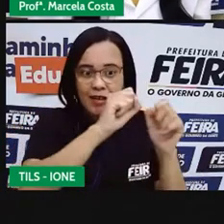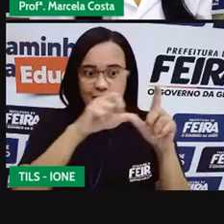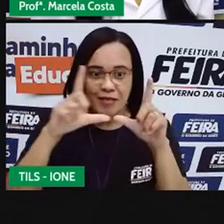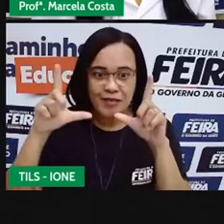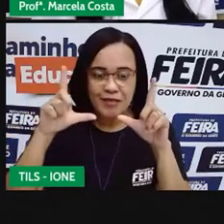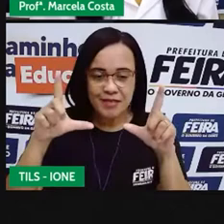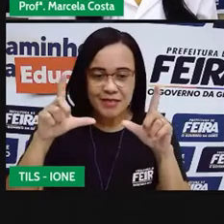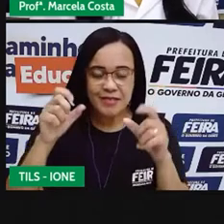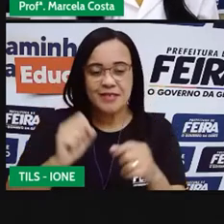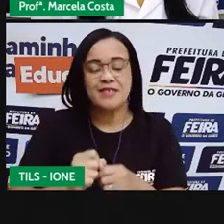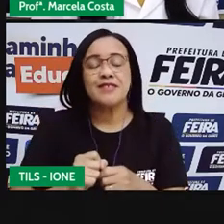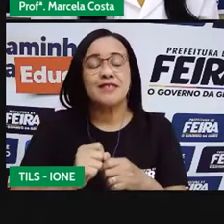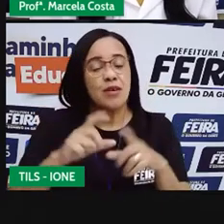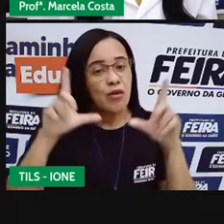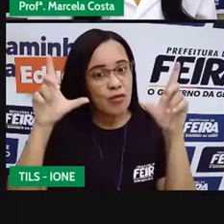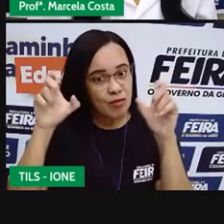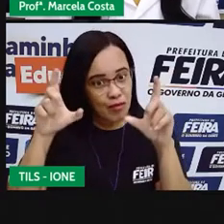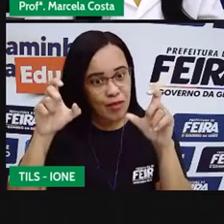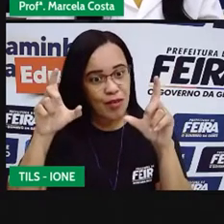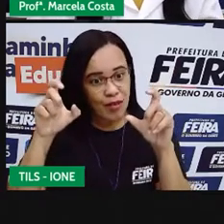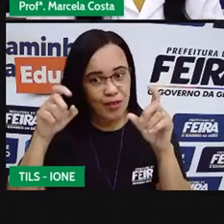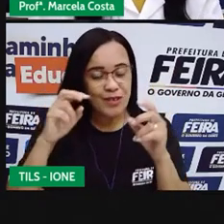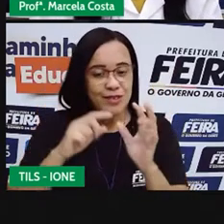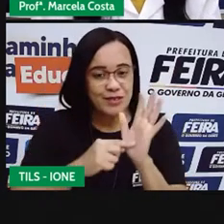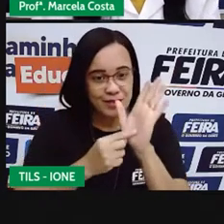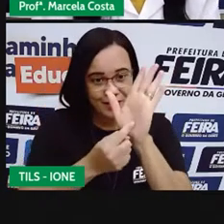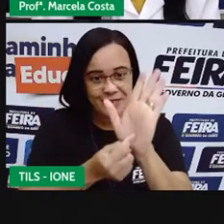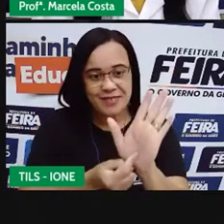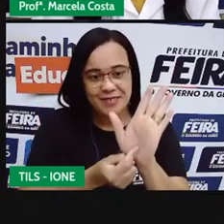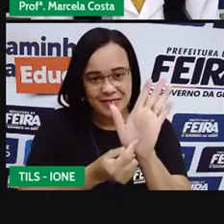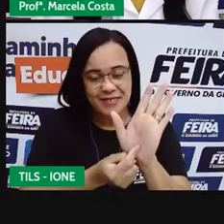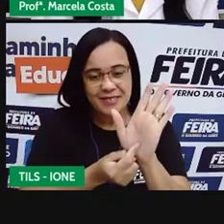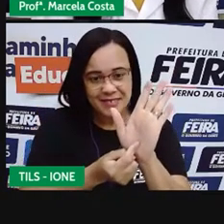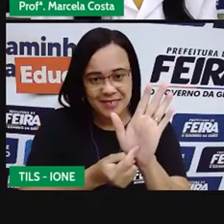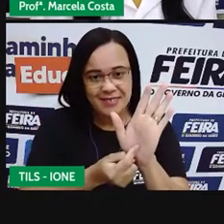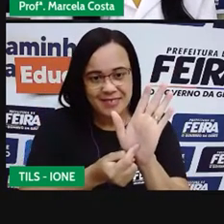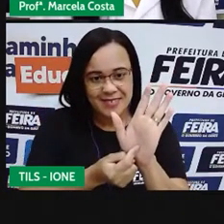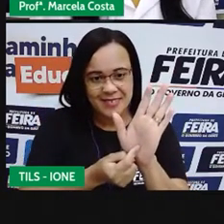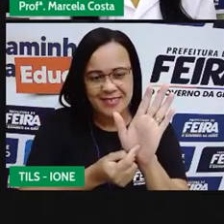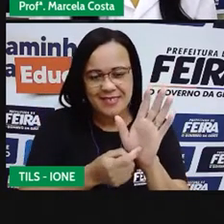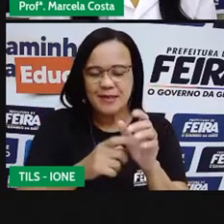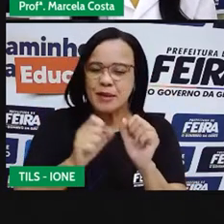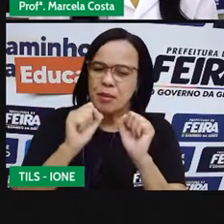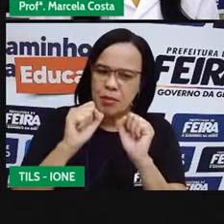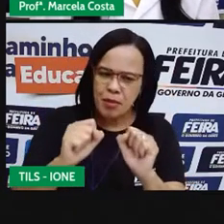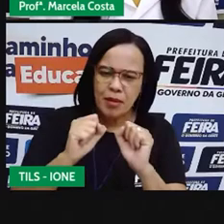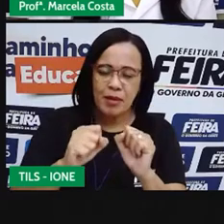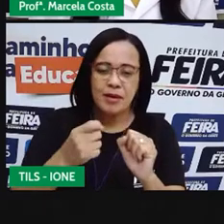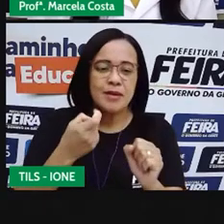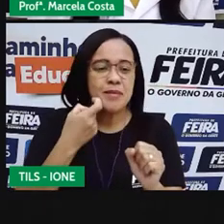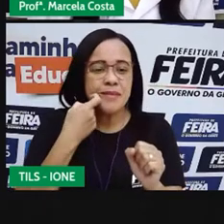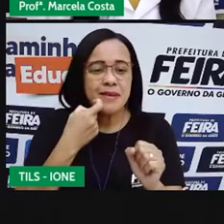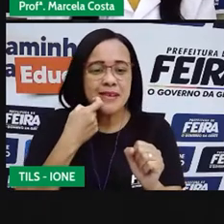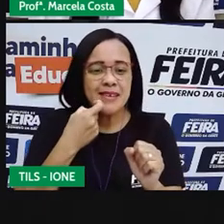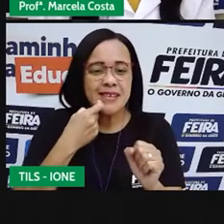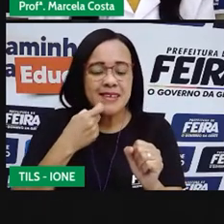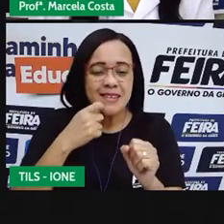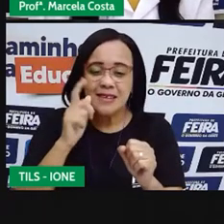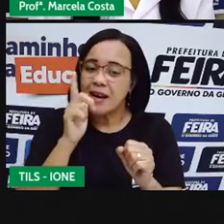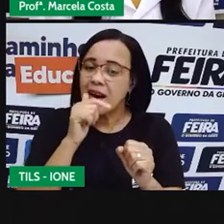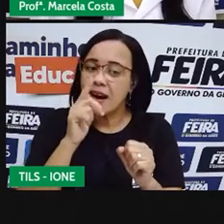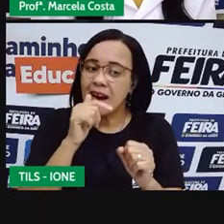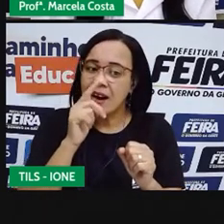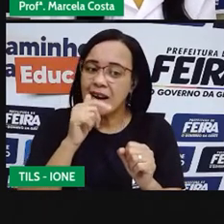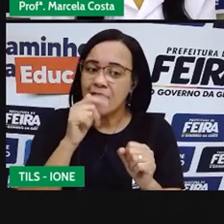ela pode ser feita com os peixes na água, com materiais plásticos, com